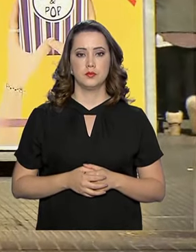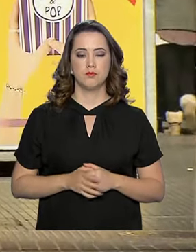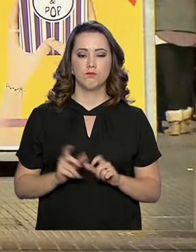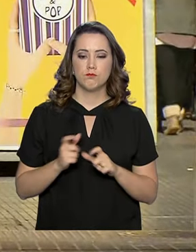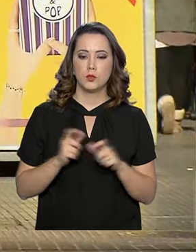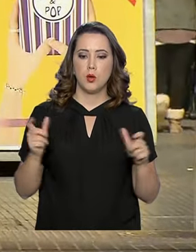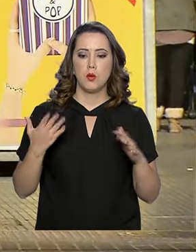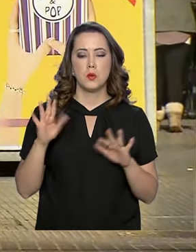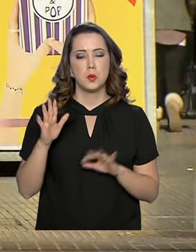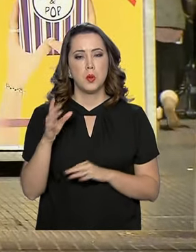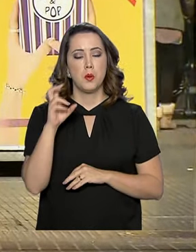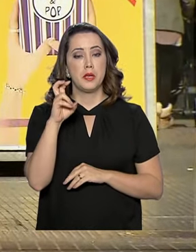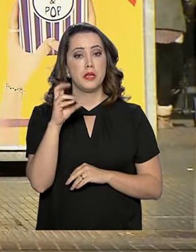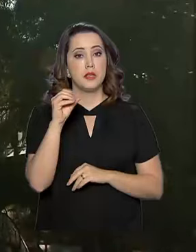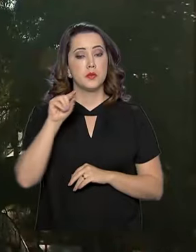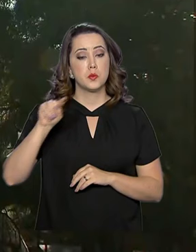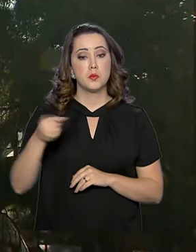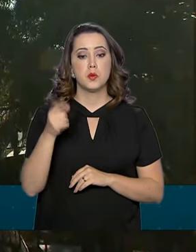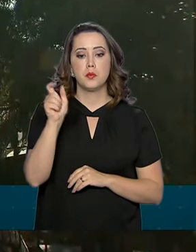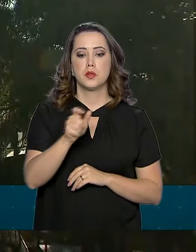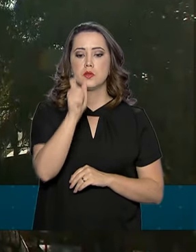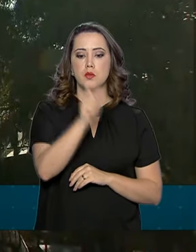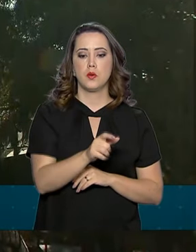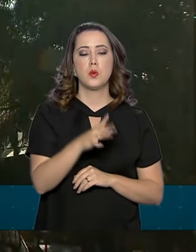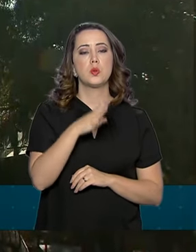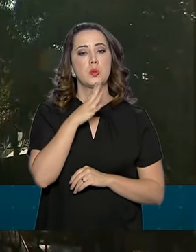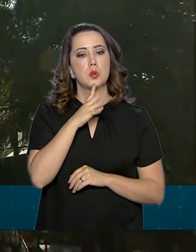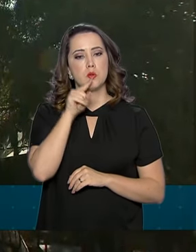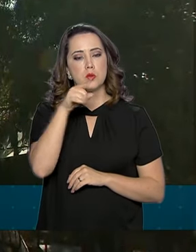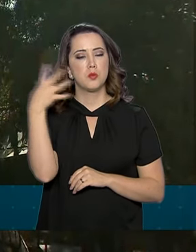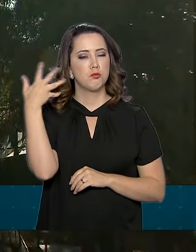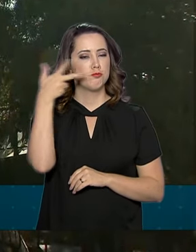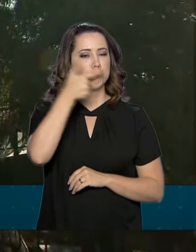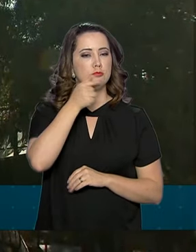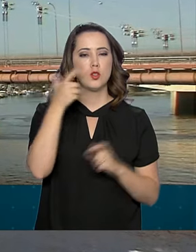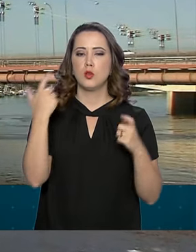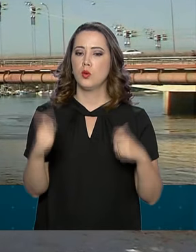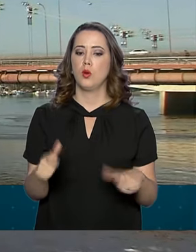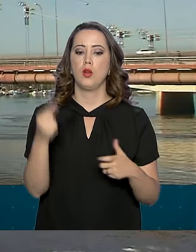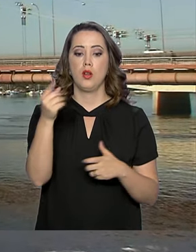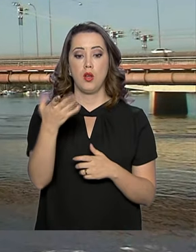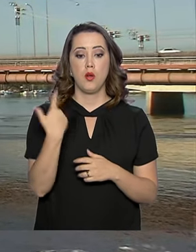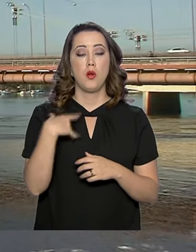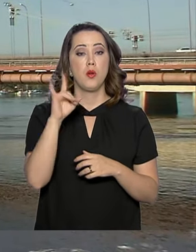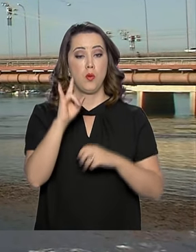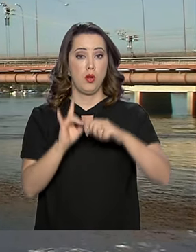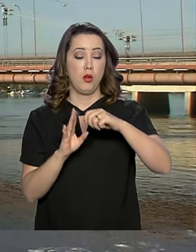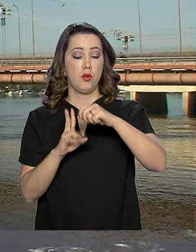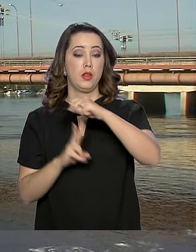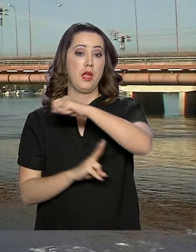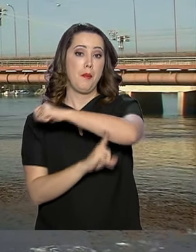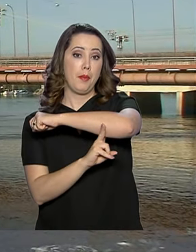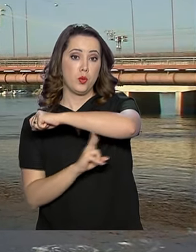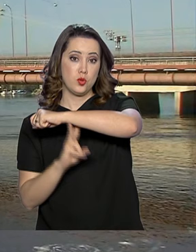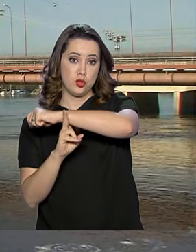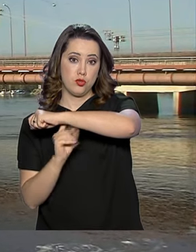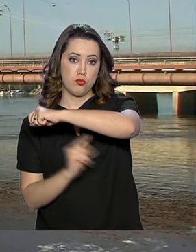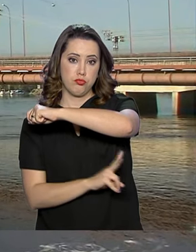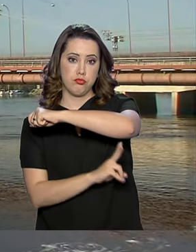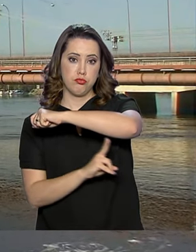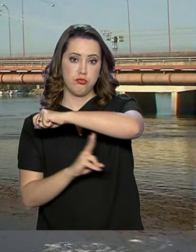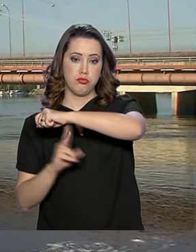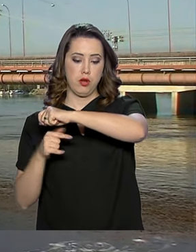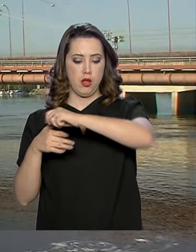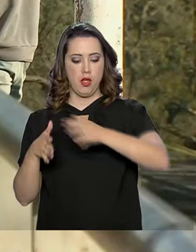Com pouco mais de 500 mil habitantes, a cidade é conhecida pela bela paisagem, como a ponte suspensa, que corta as águas da